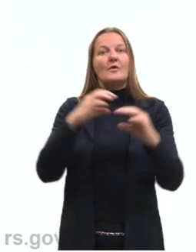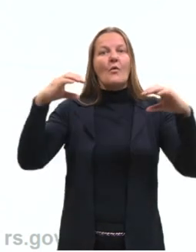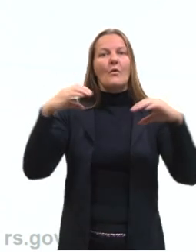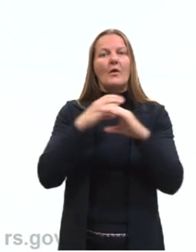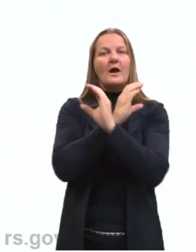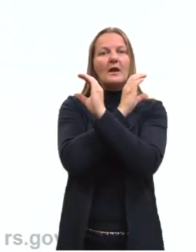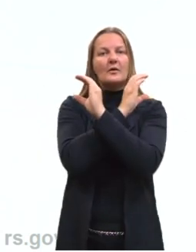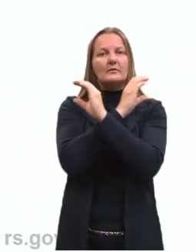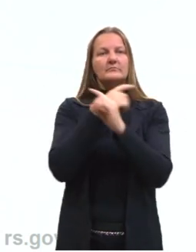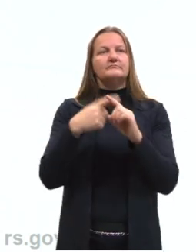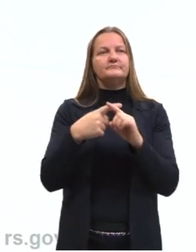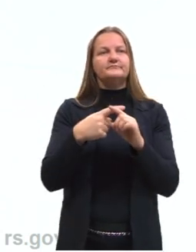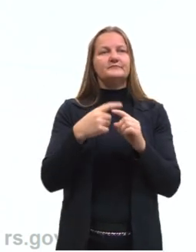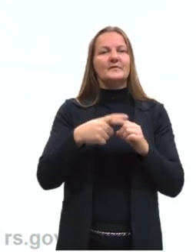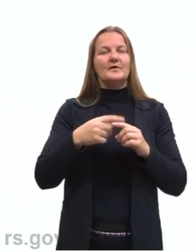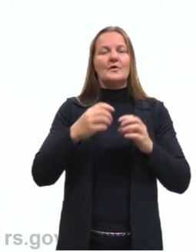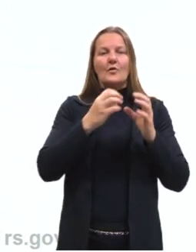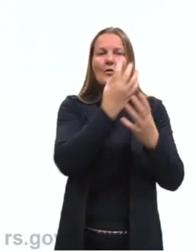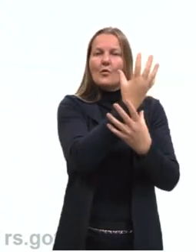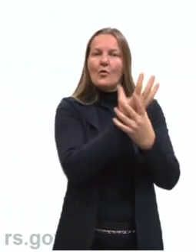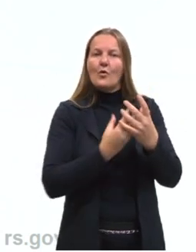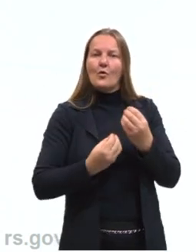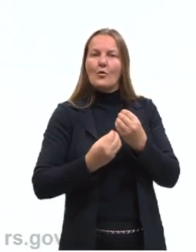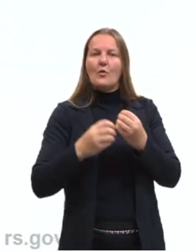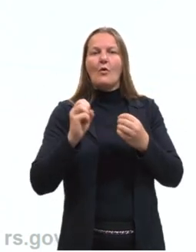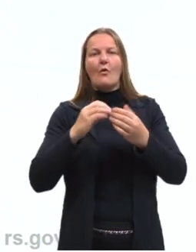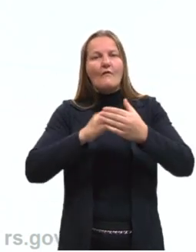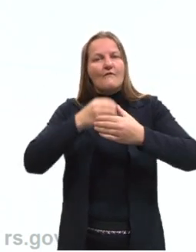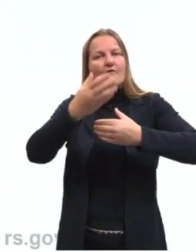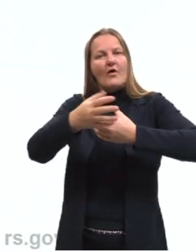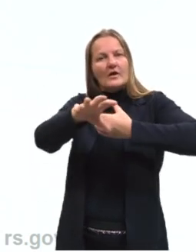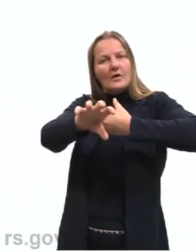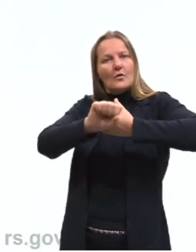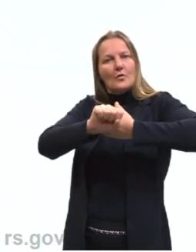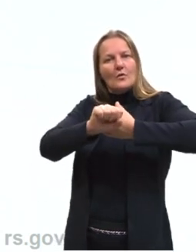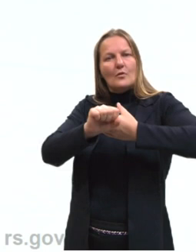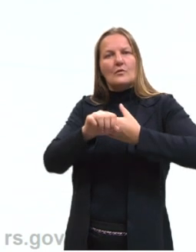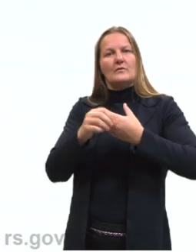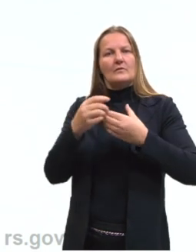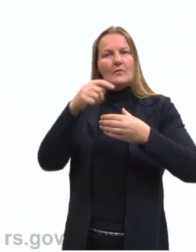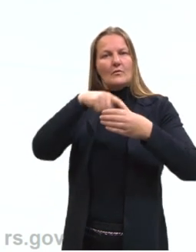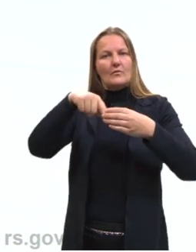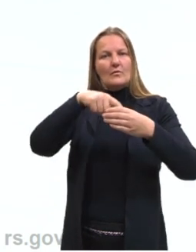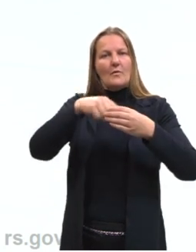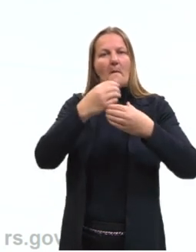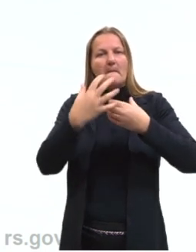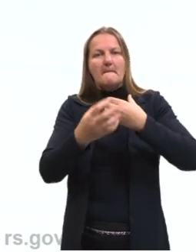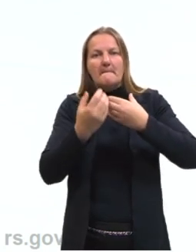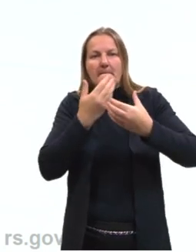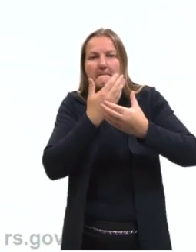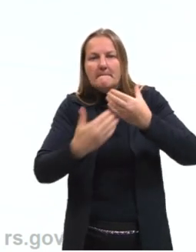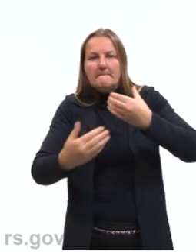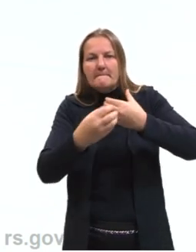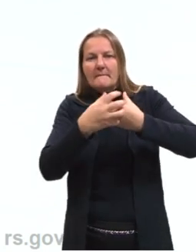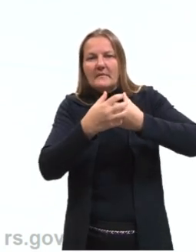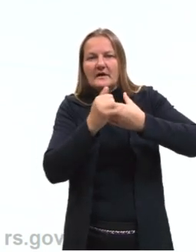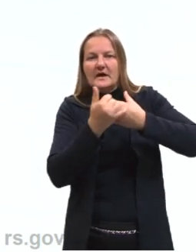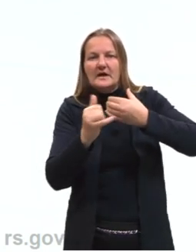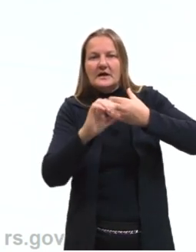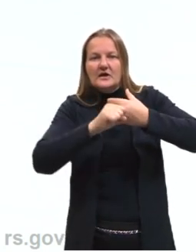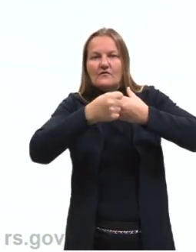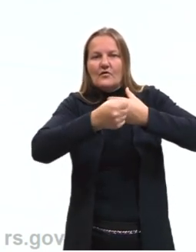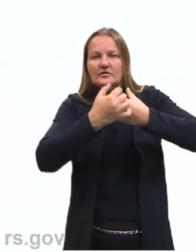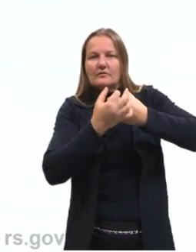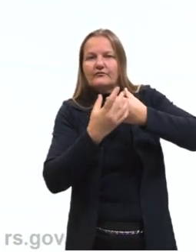flui calor para um sistema ou para fora dele, o sistema ganha ou perde uma quantidade de